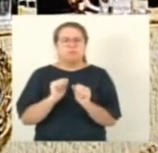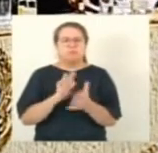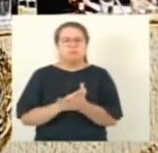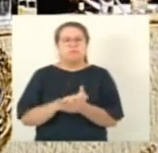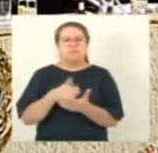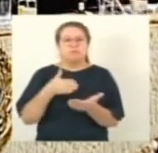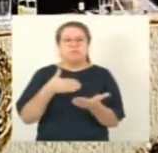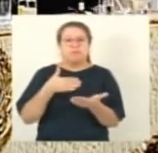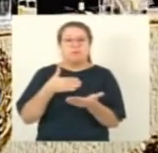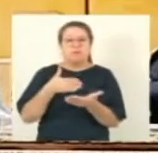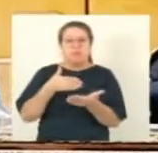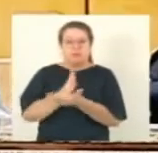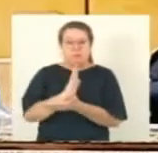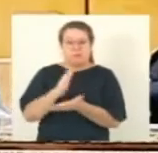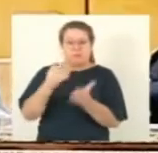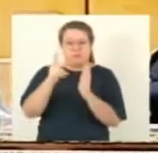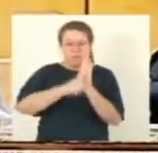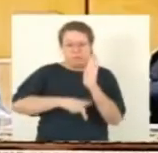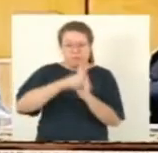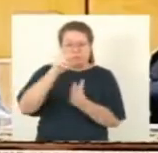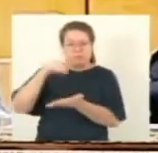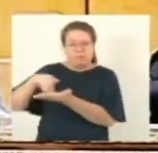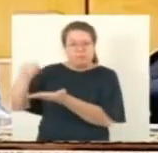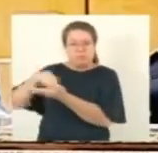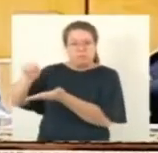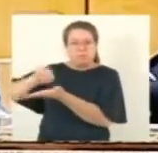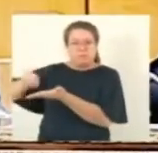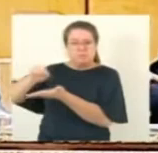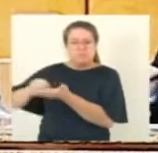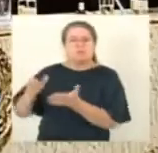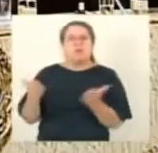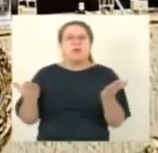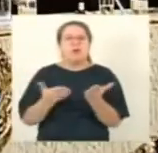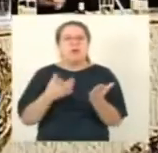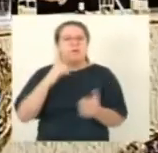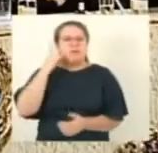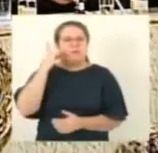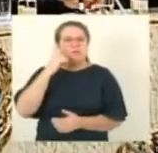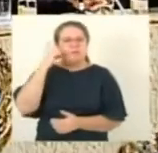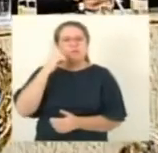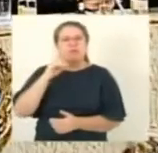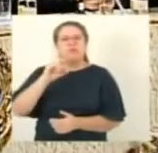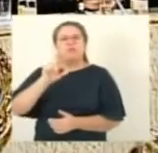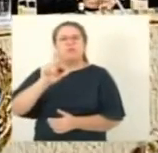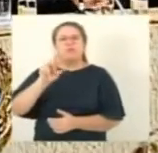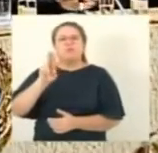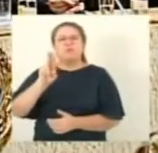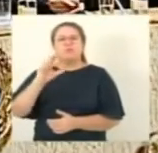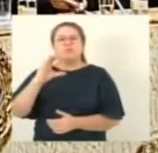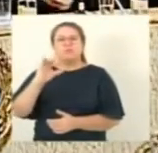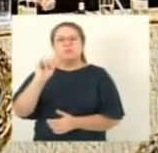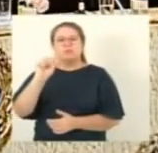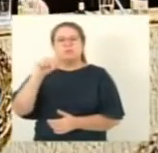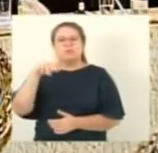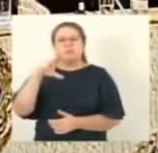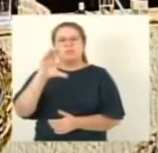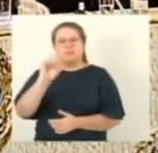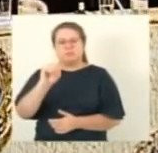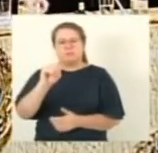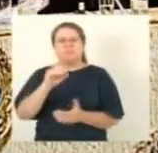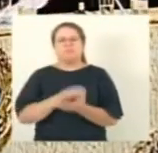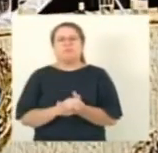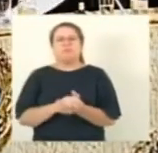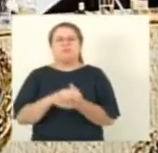para extração dos autógrafos com a palavra deputado Luciano Machado para justificar o voto não